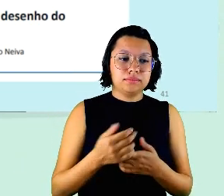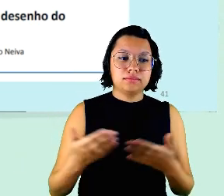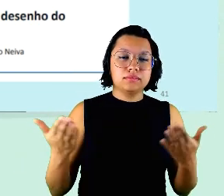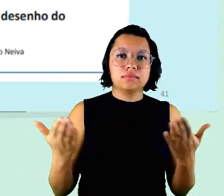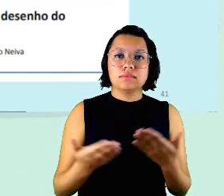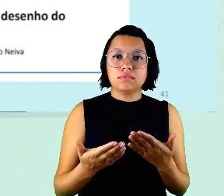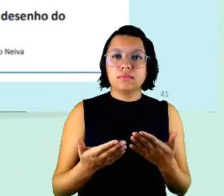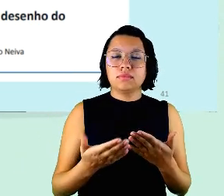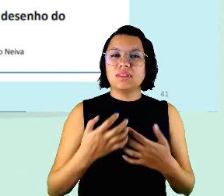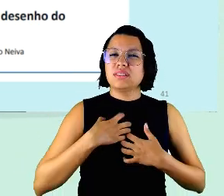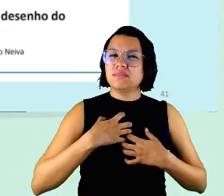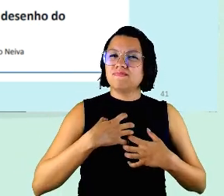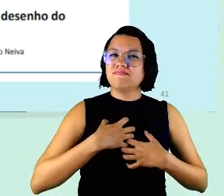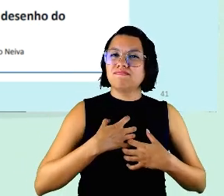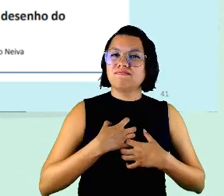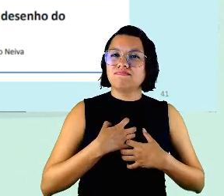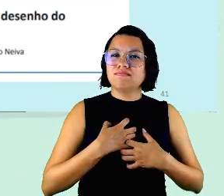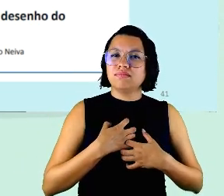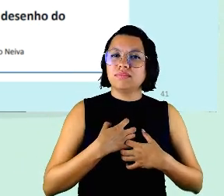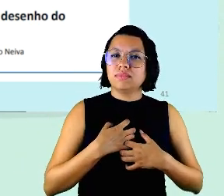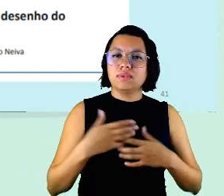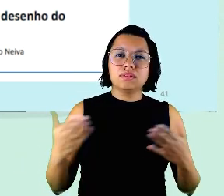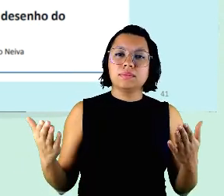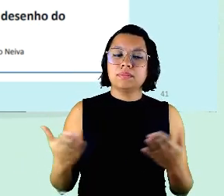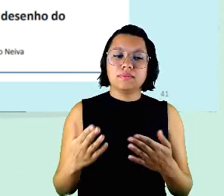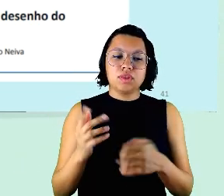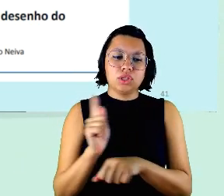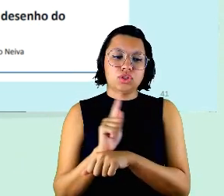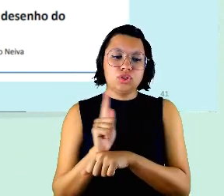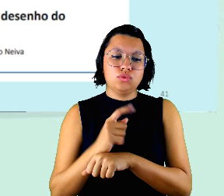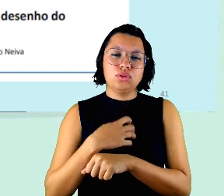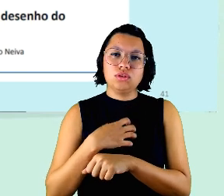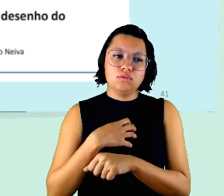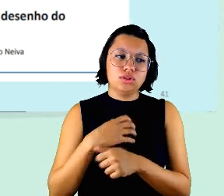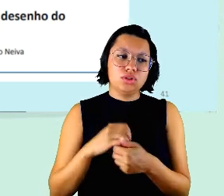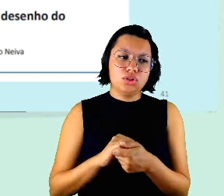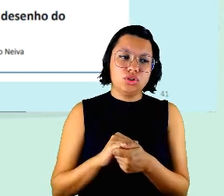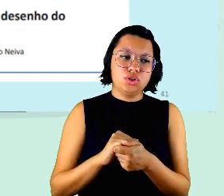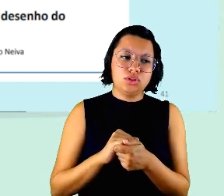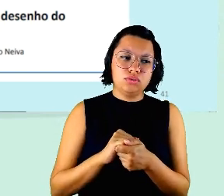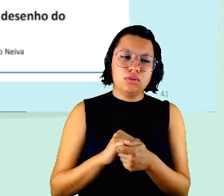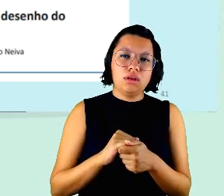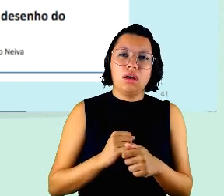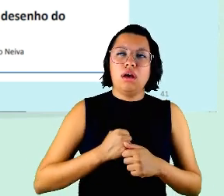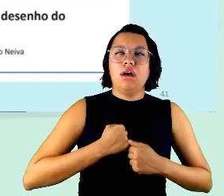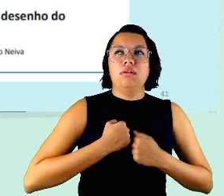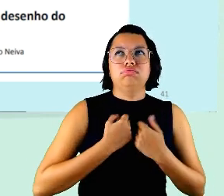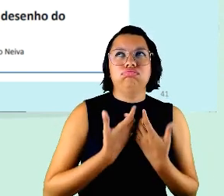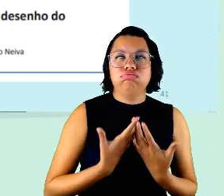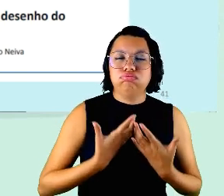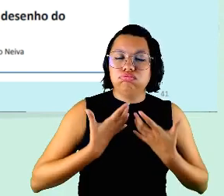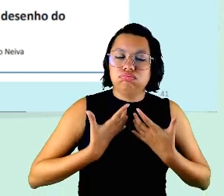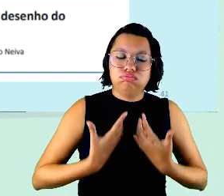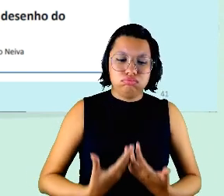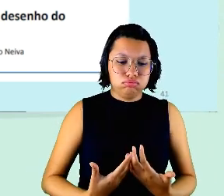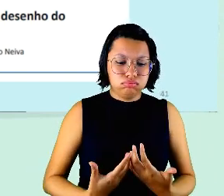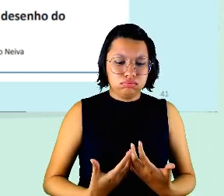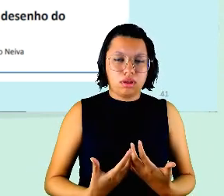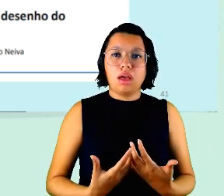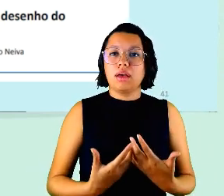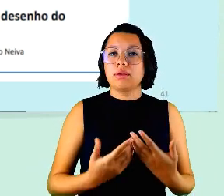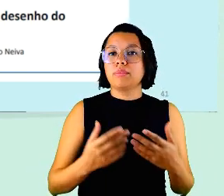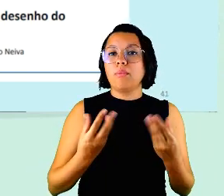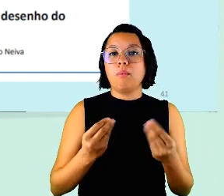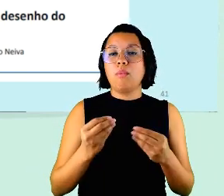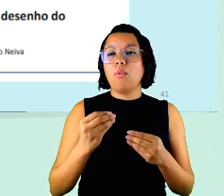sentimento que esses gestores que estão se sentindo sobrecarregados exaustos e muitas vezes